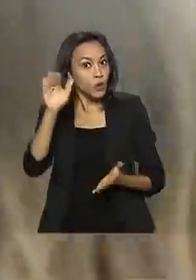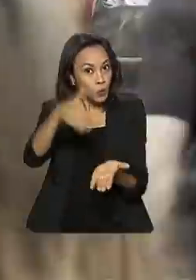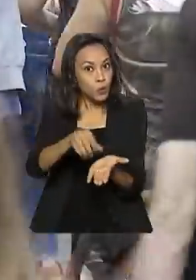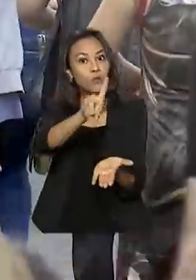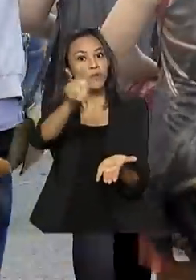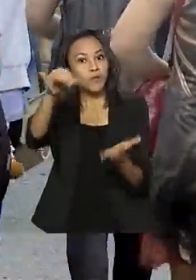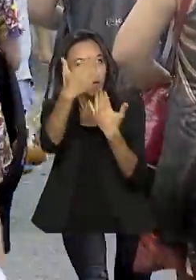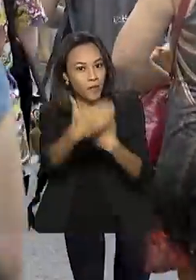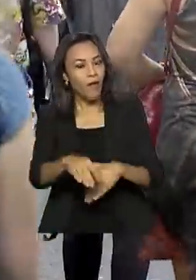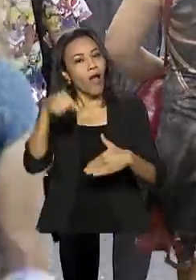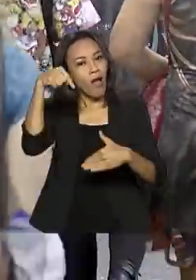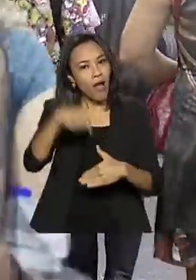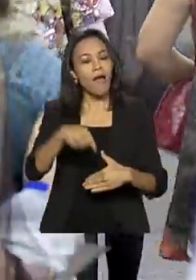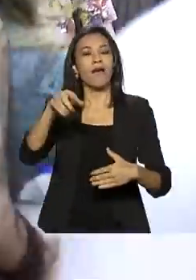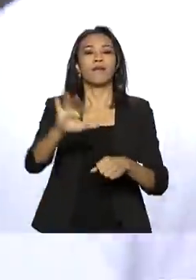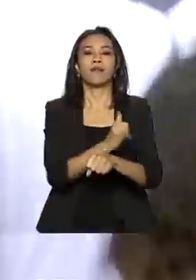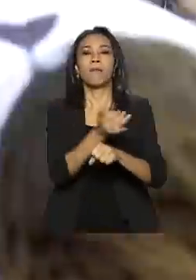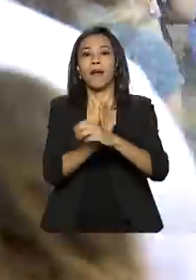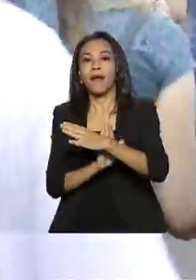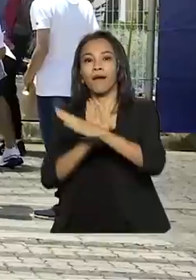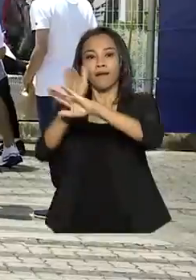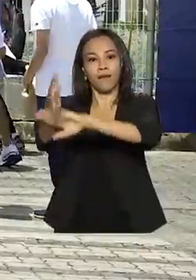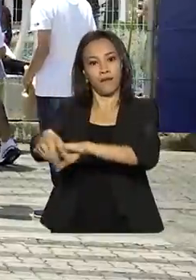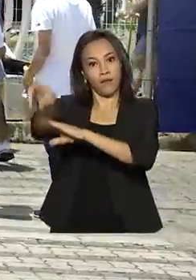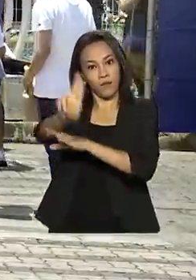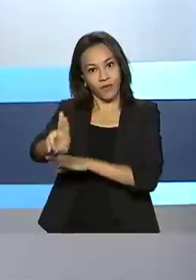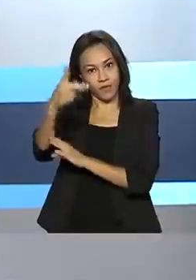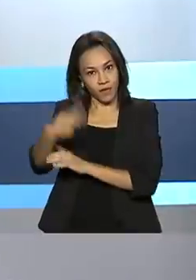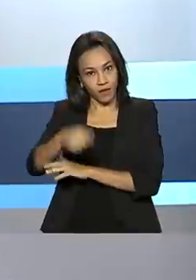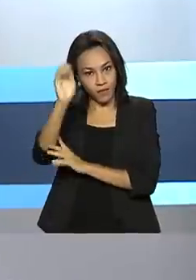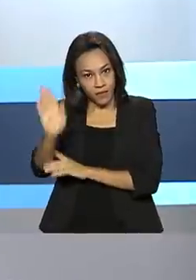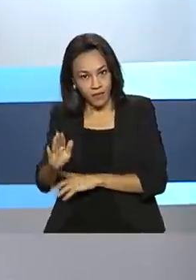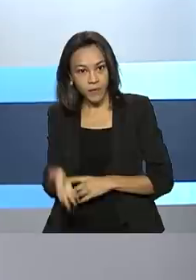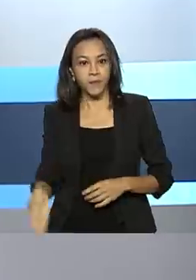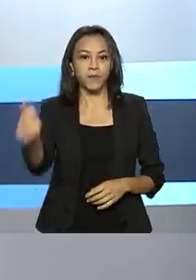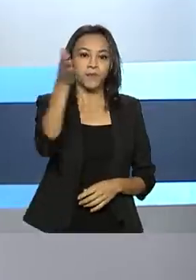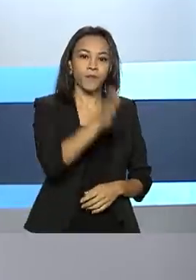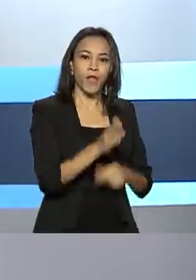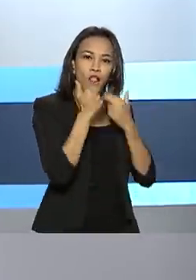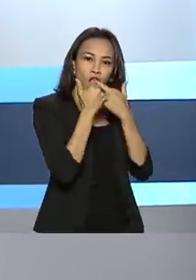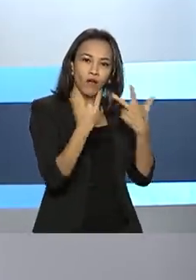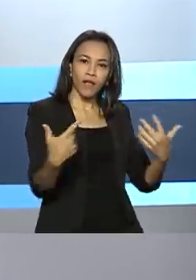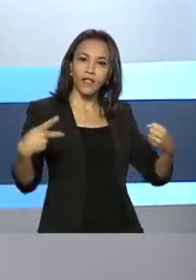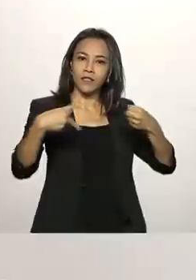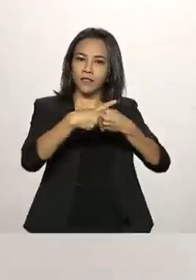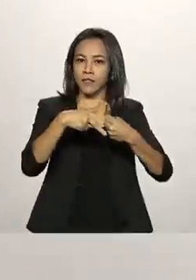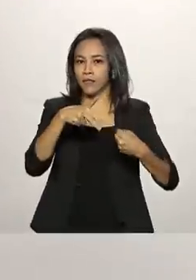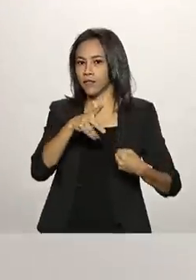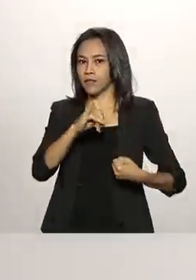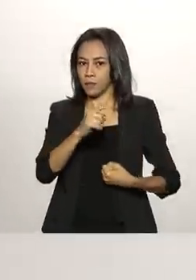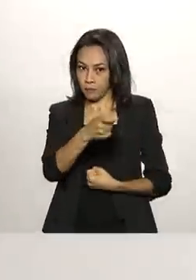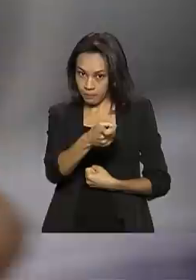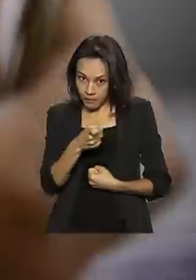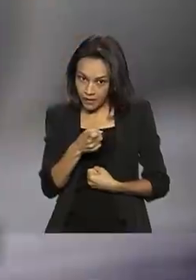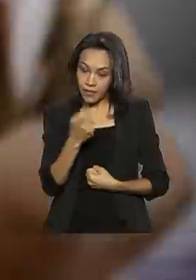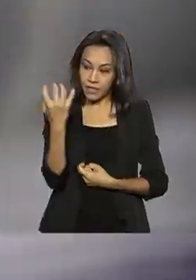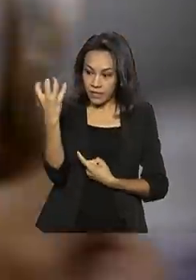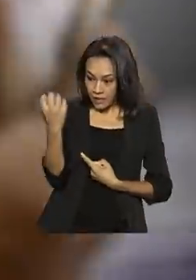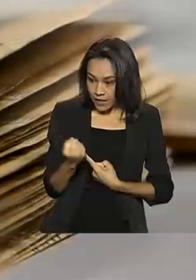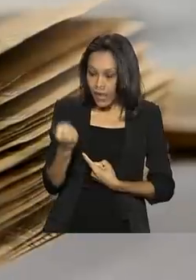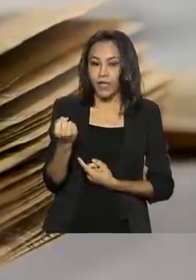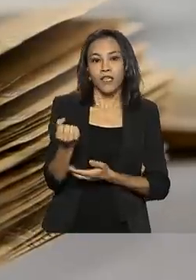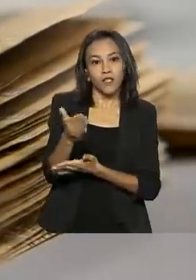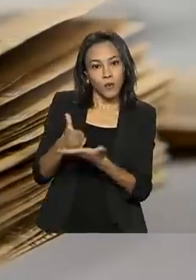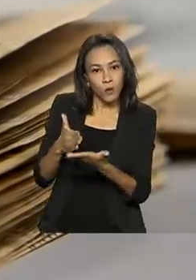dos principais meios de acesso à educação superior no Brasil. Novidades no PIX. As modalidades saque e